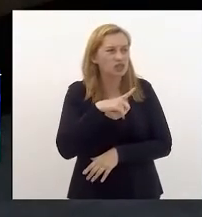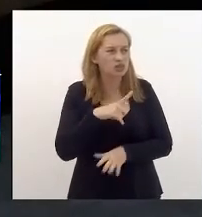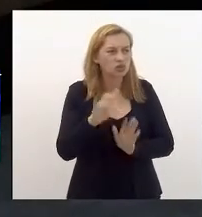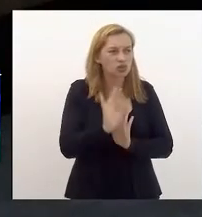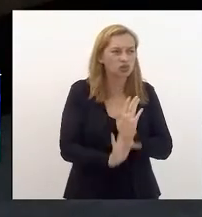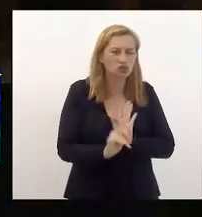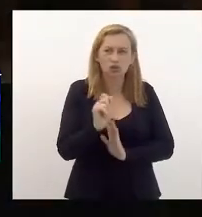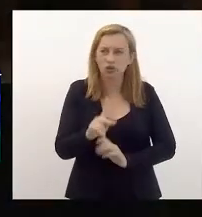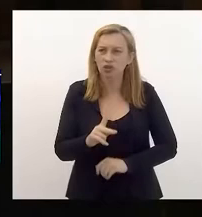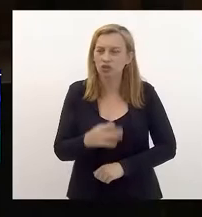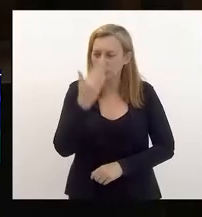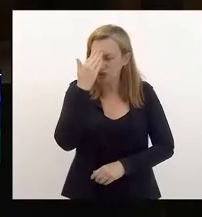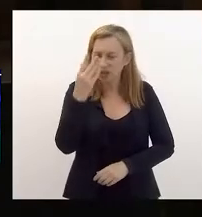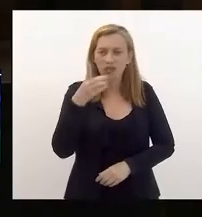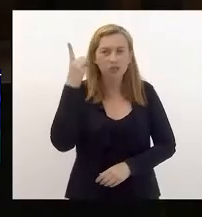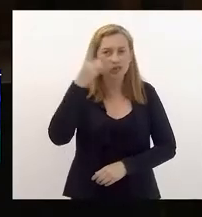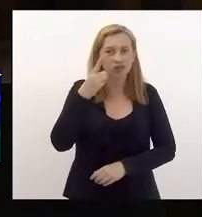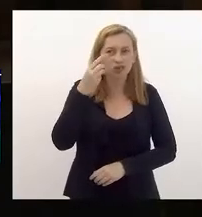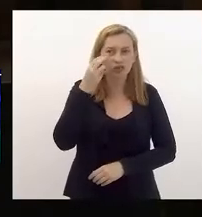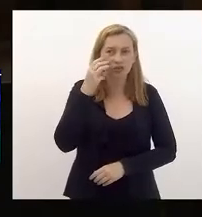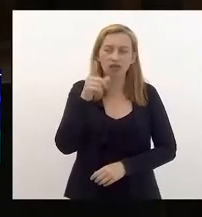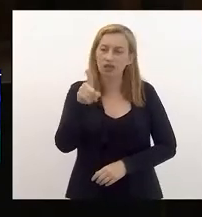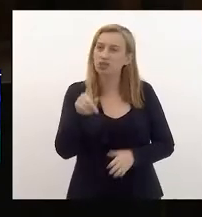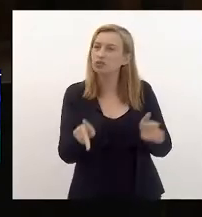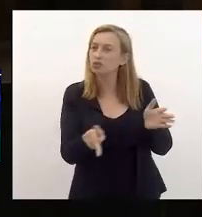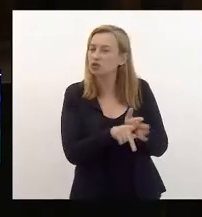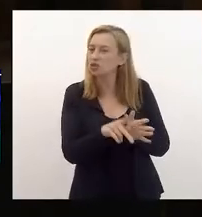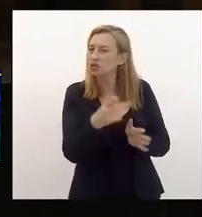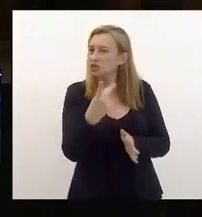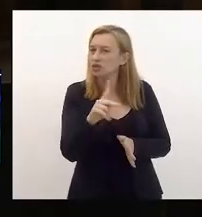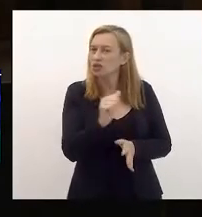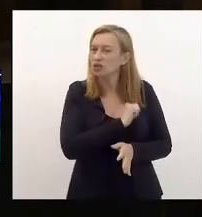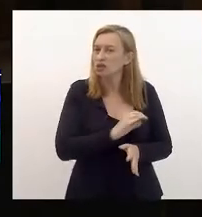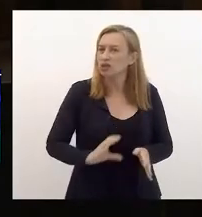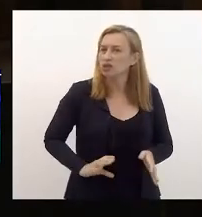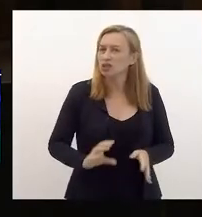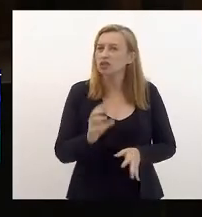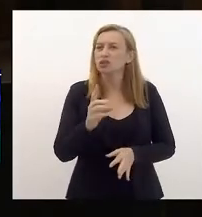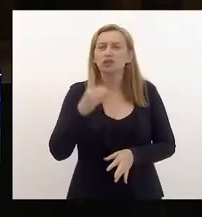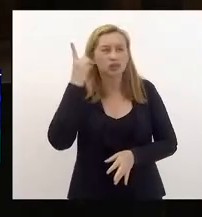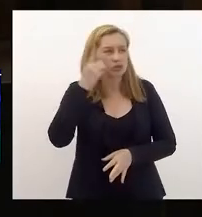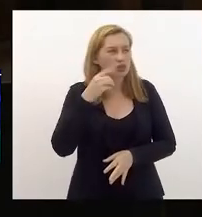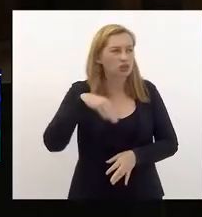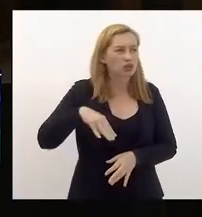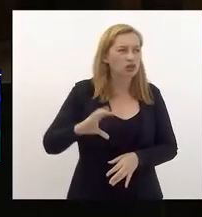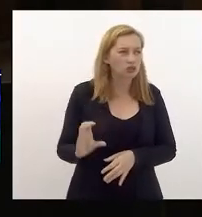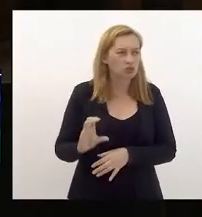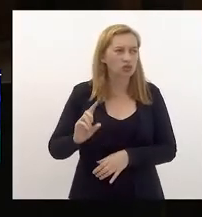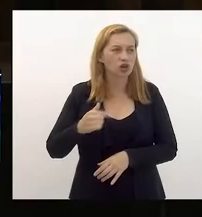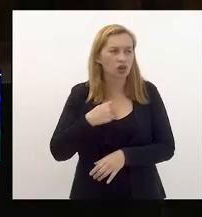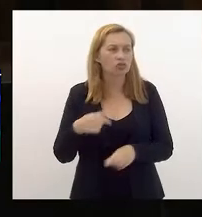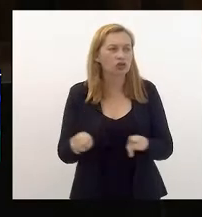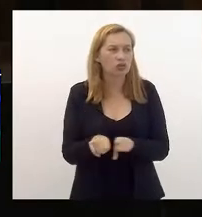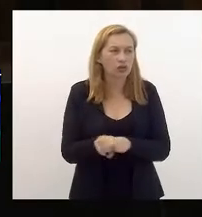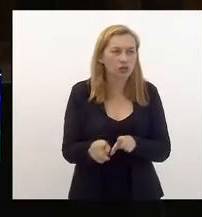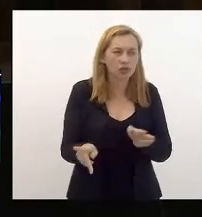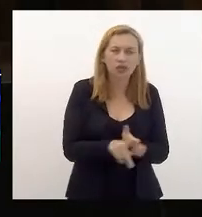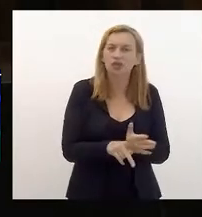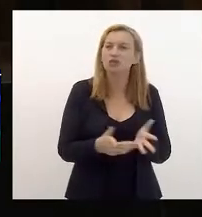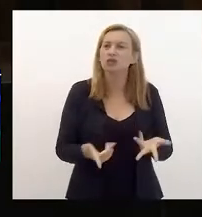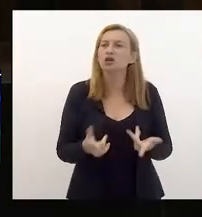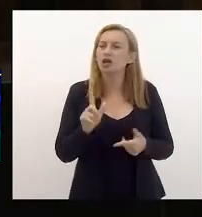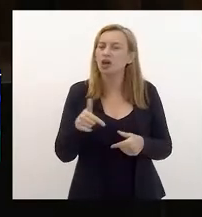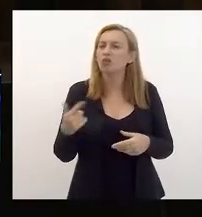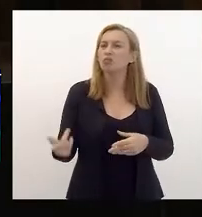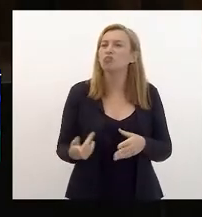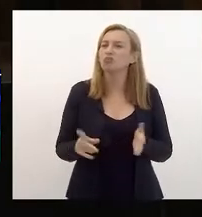texto, é isso. Obrigado, deputado Valdeck, esse projeto de vossa excelência do deputado André Siciliano, deputado Carlos Mink, e que eu também faço parte, é